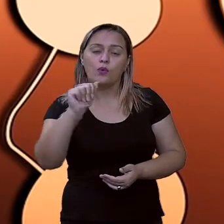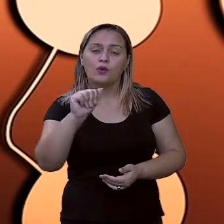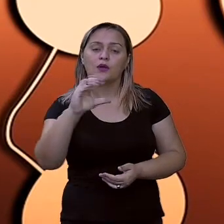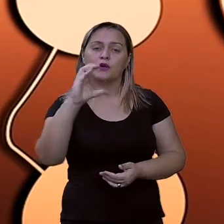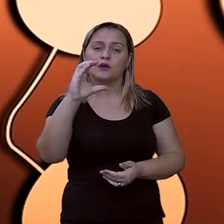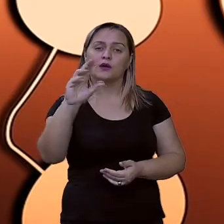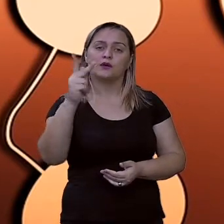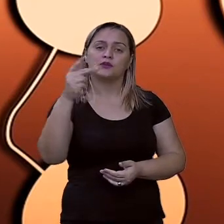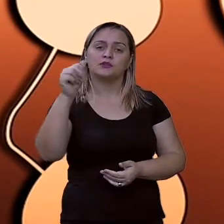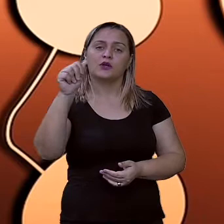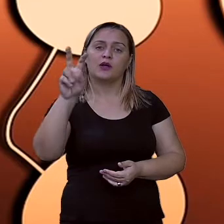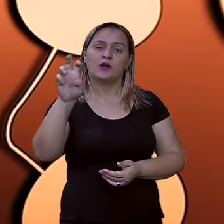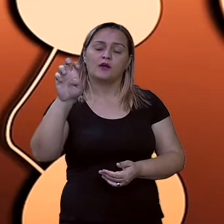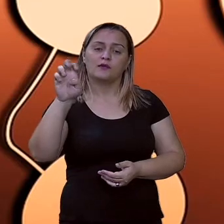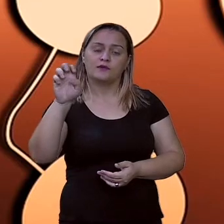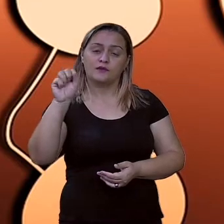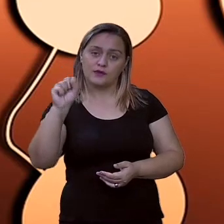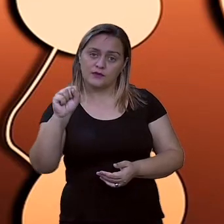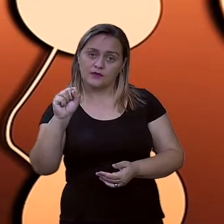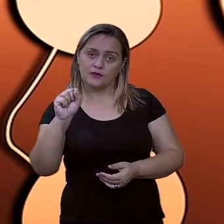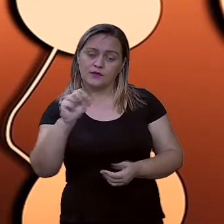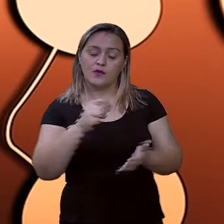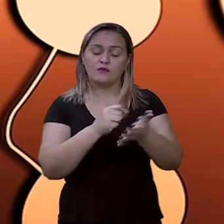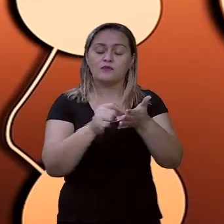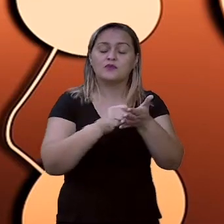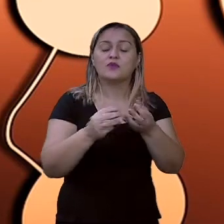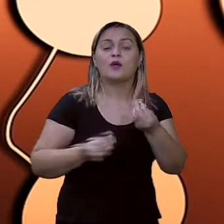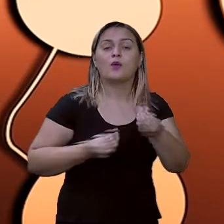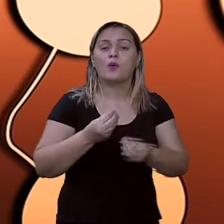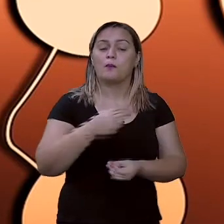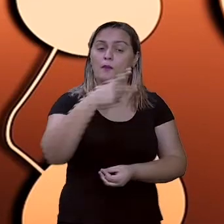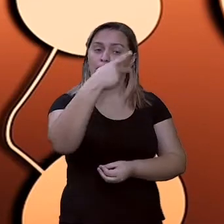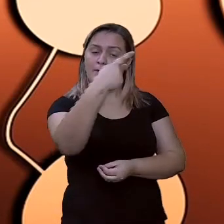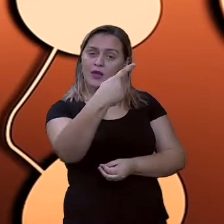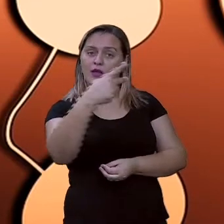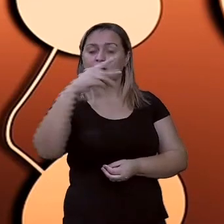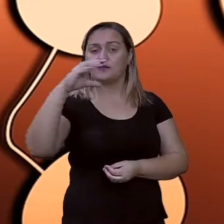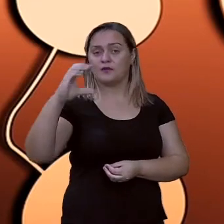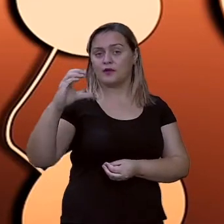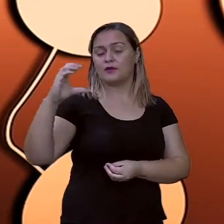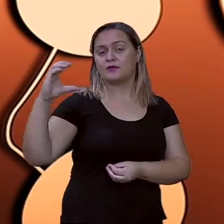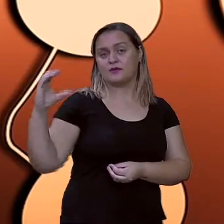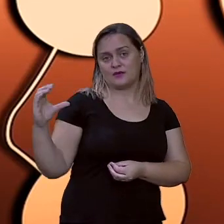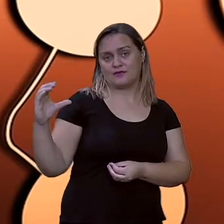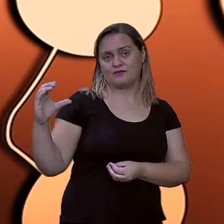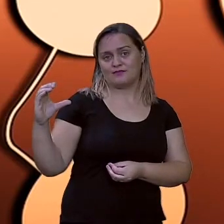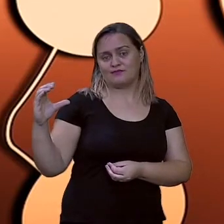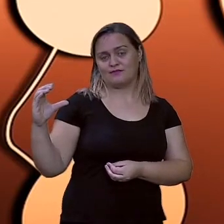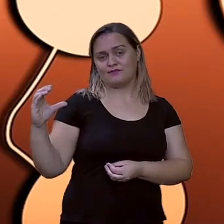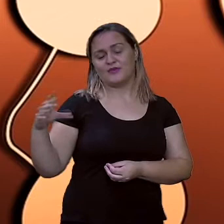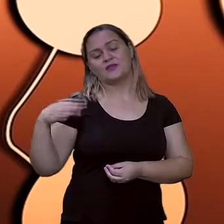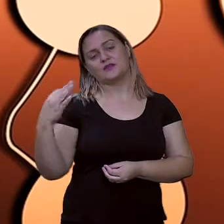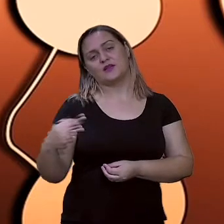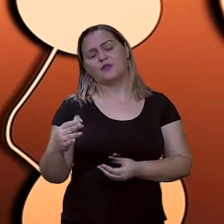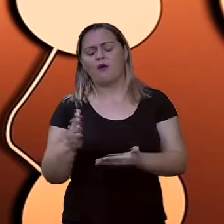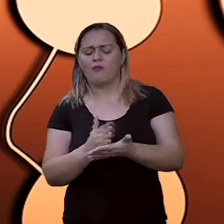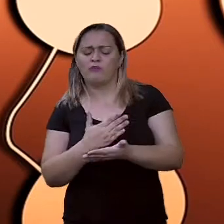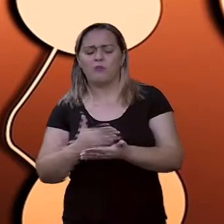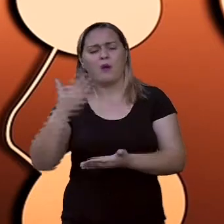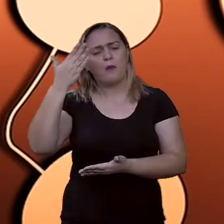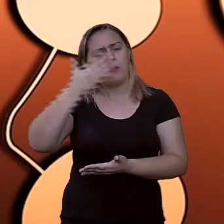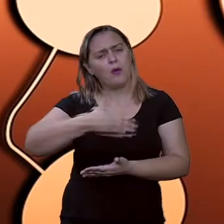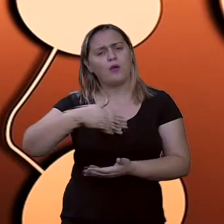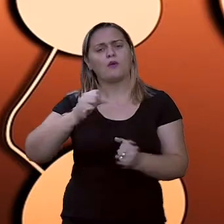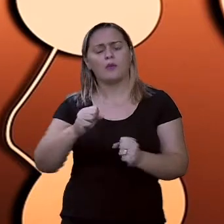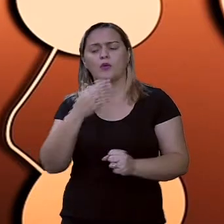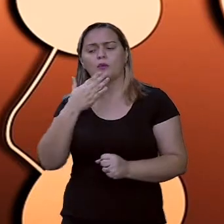P-C-C. Agora, em algumas provas, podem pedir só para vocês escreverem o nome normal mesmo. Ok?